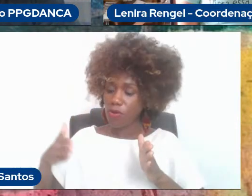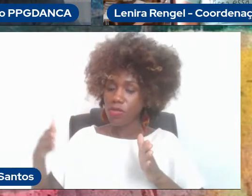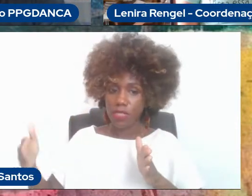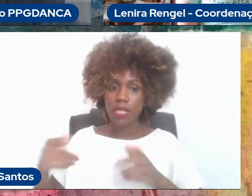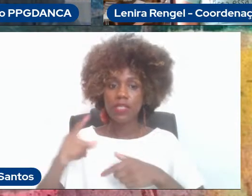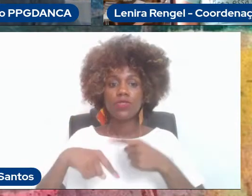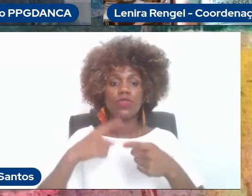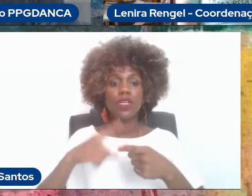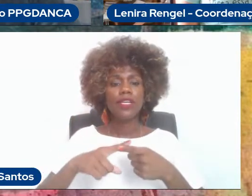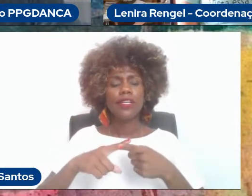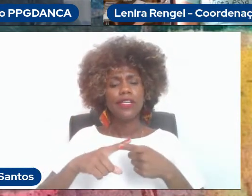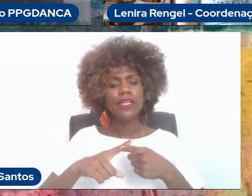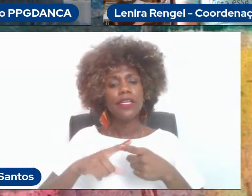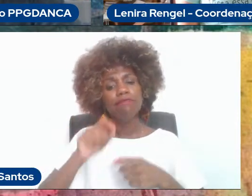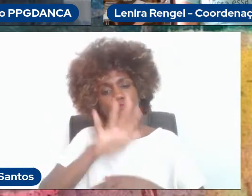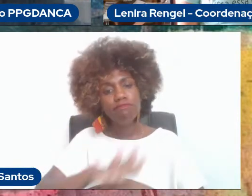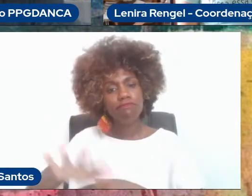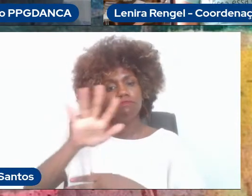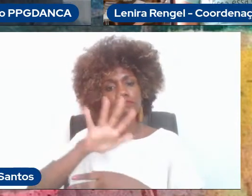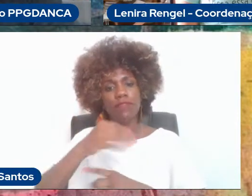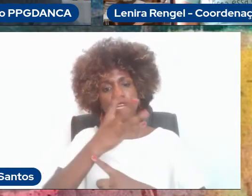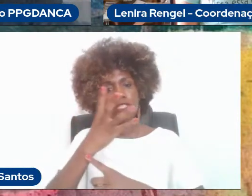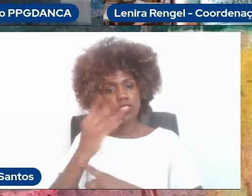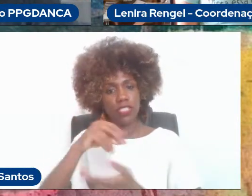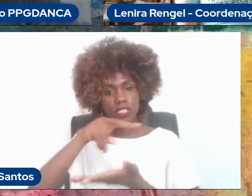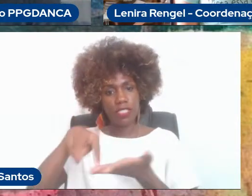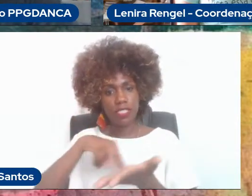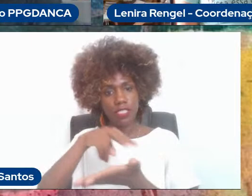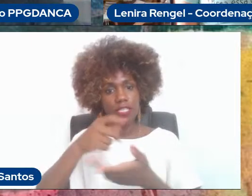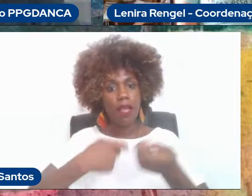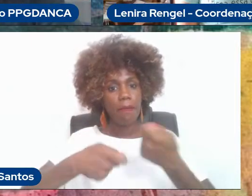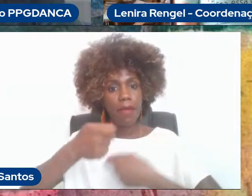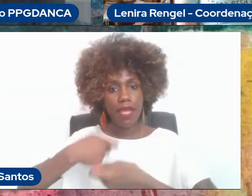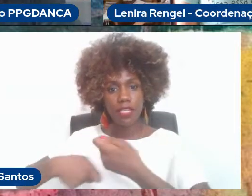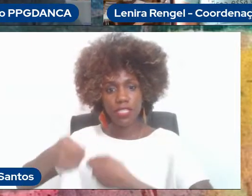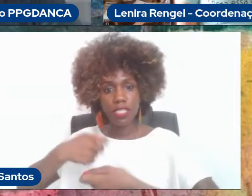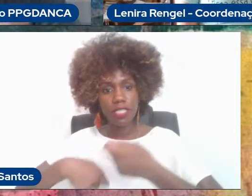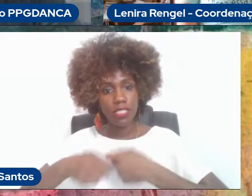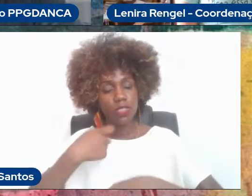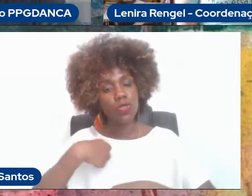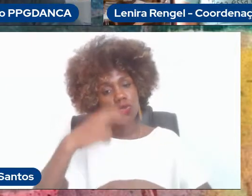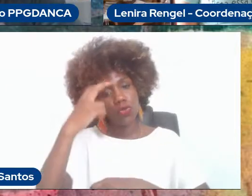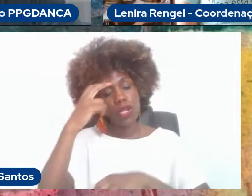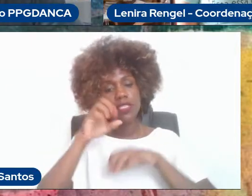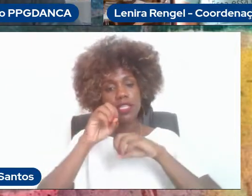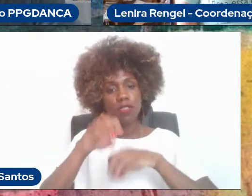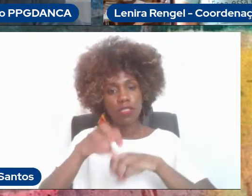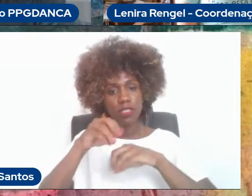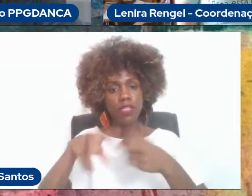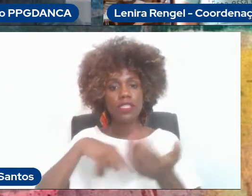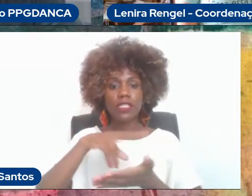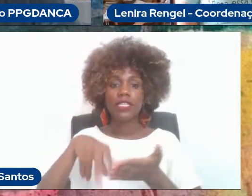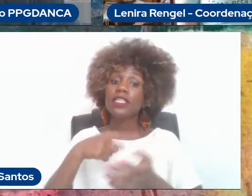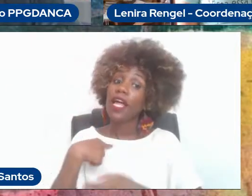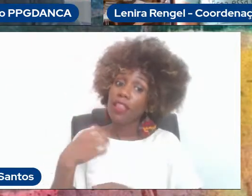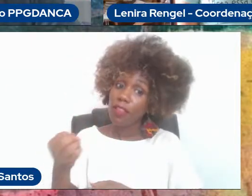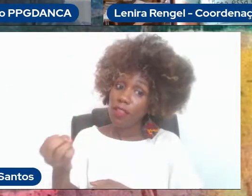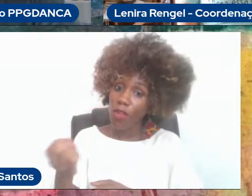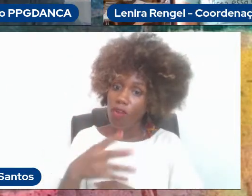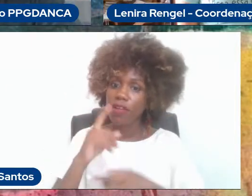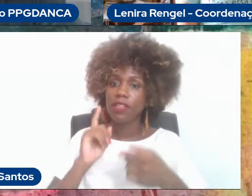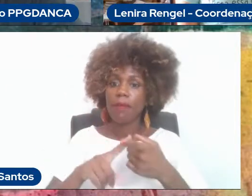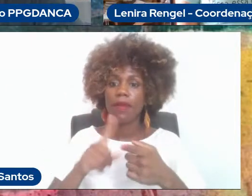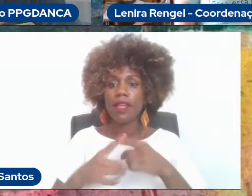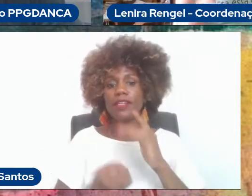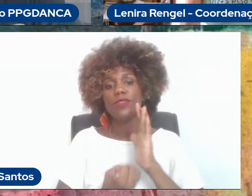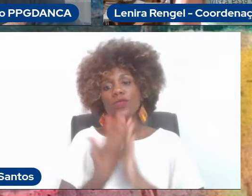dança, mediações culturais e educacionais em dança, e a nossa também nova linha, essa linha que